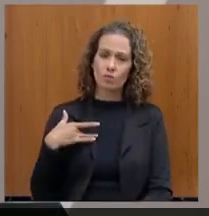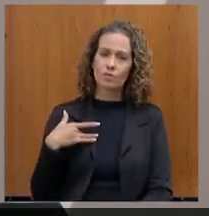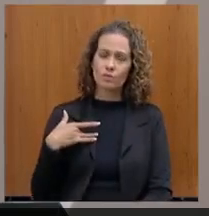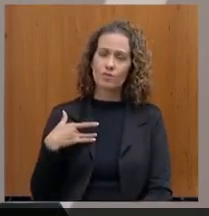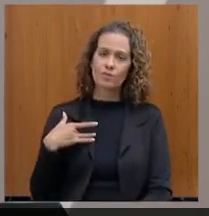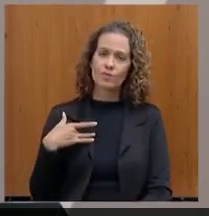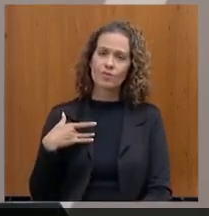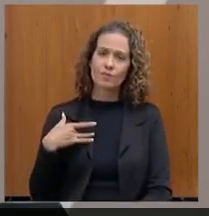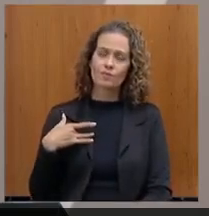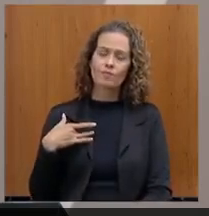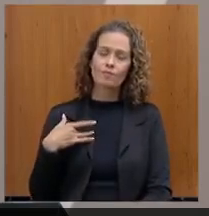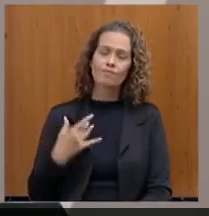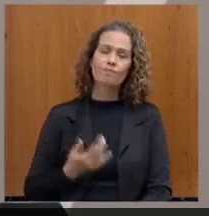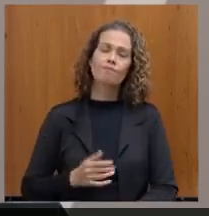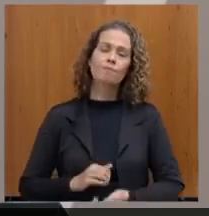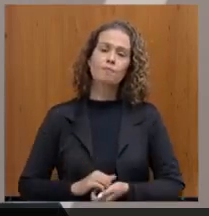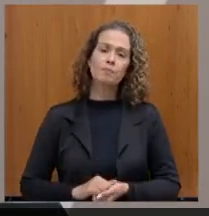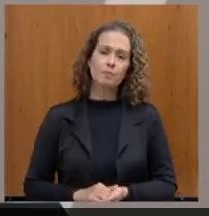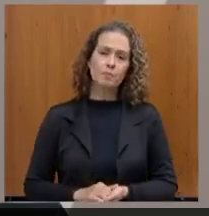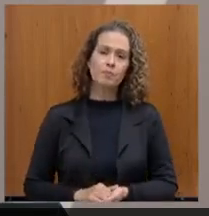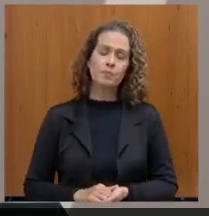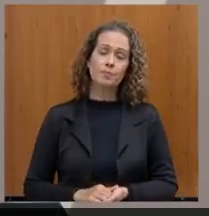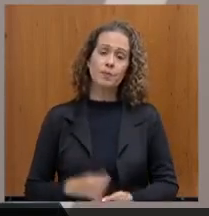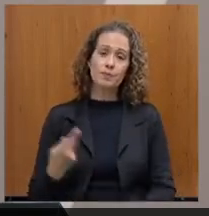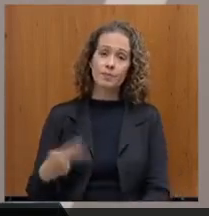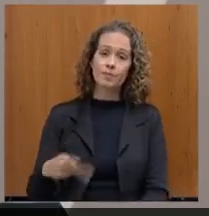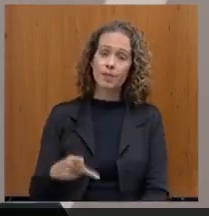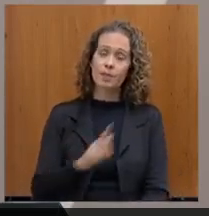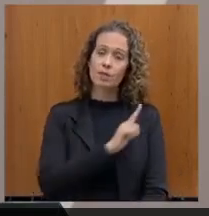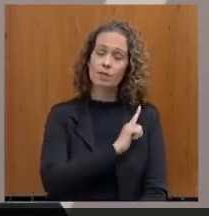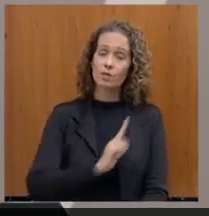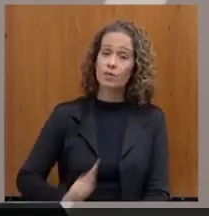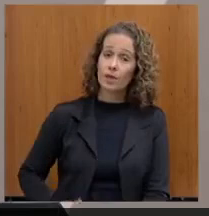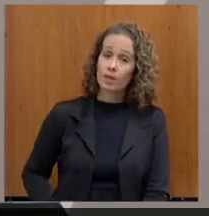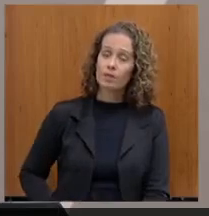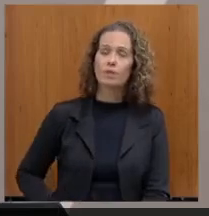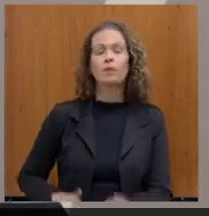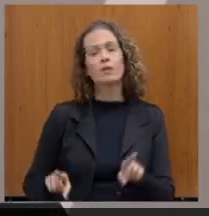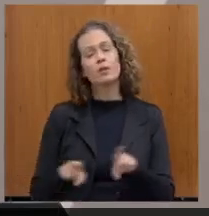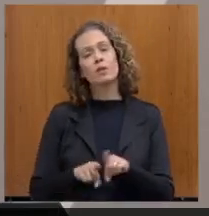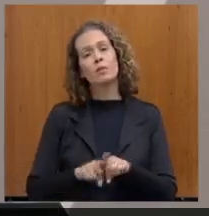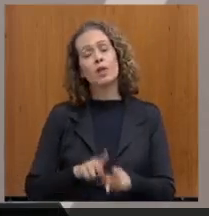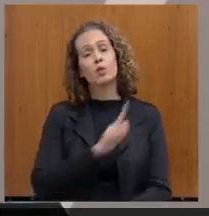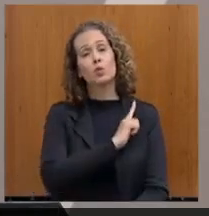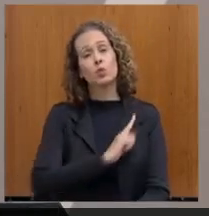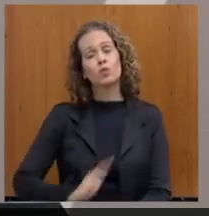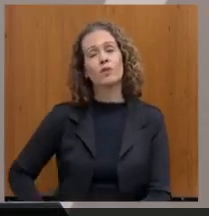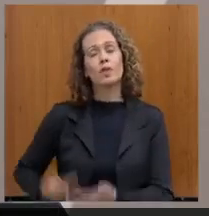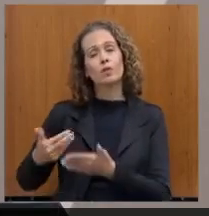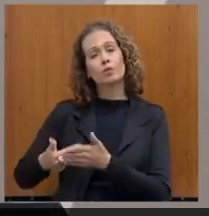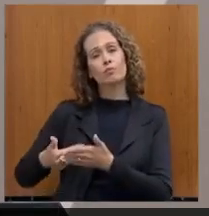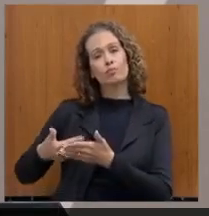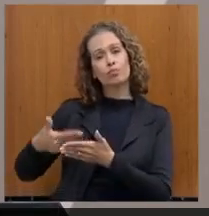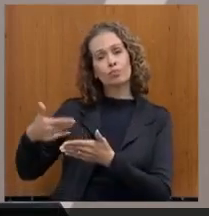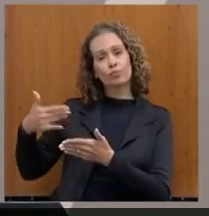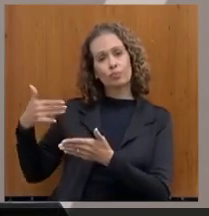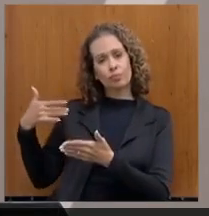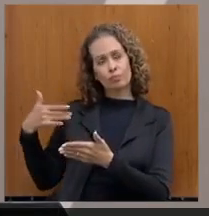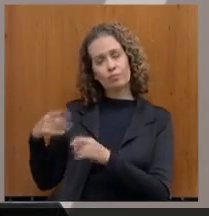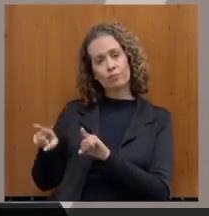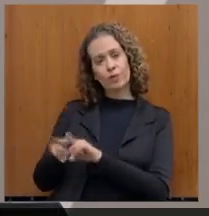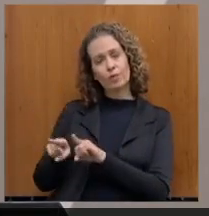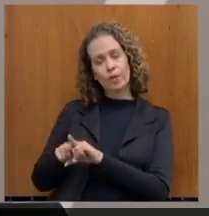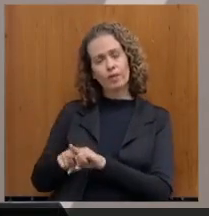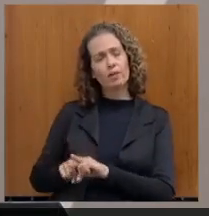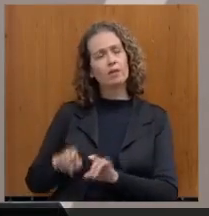parte do atual governo e uma parte também dos governos anteriores. E foi